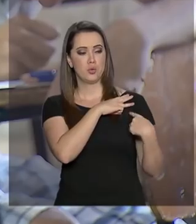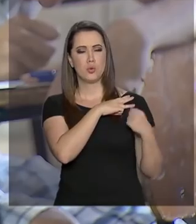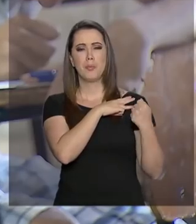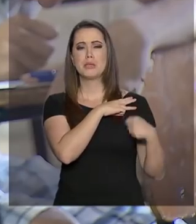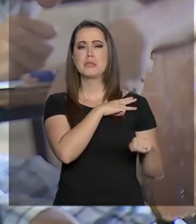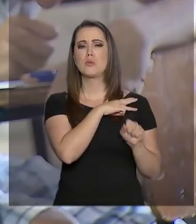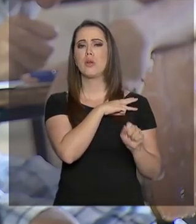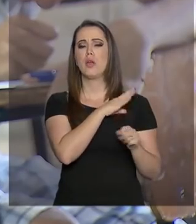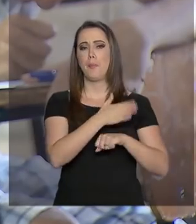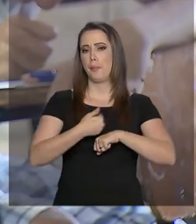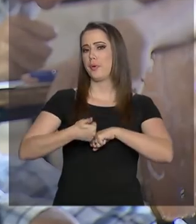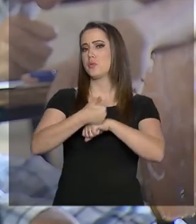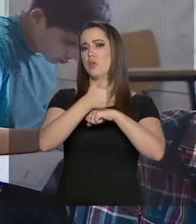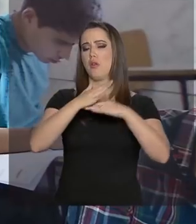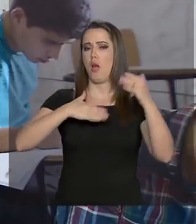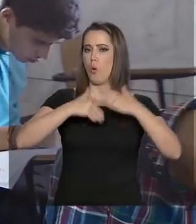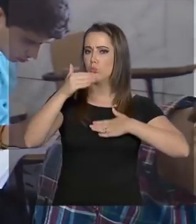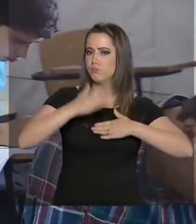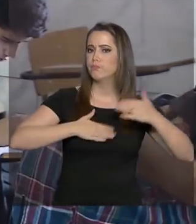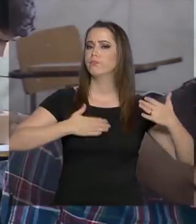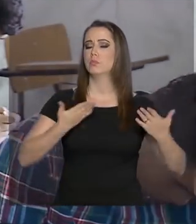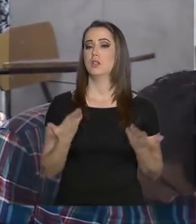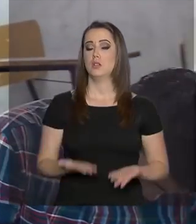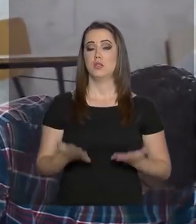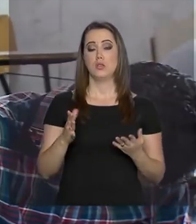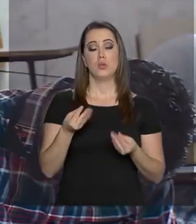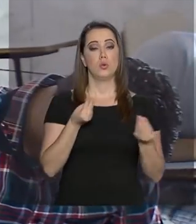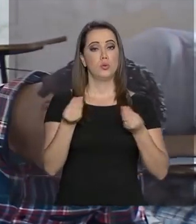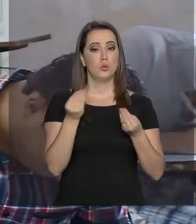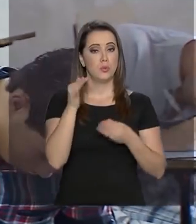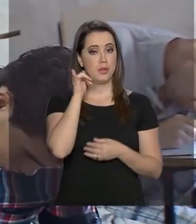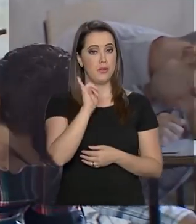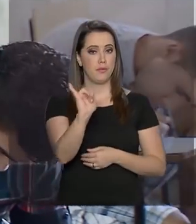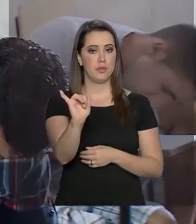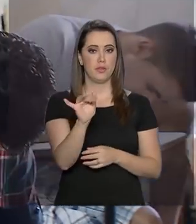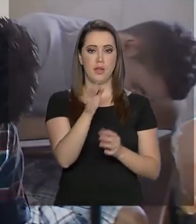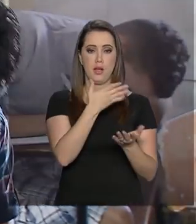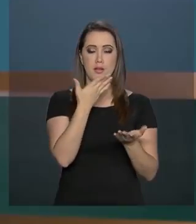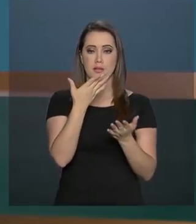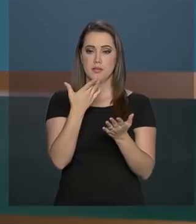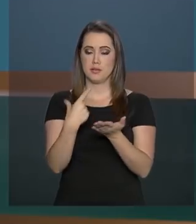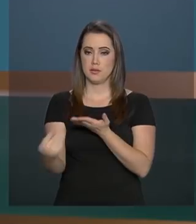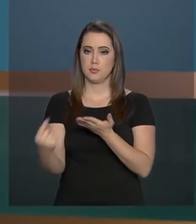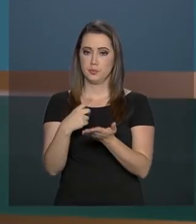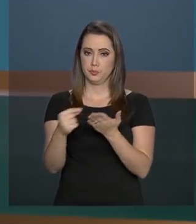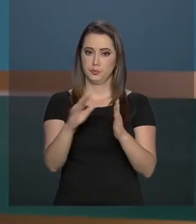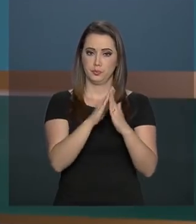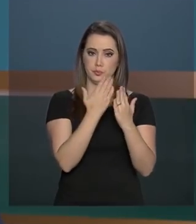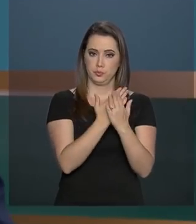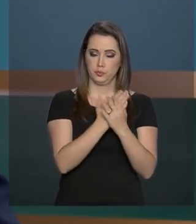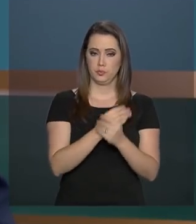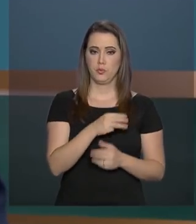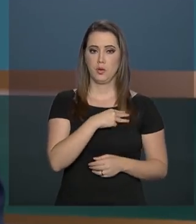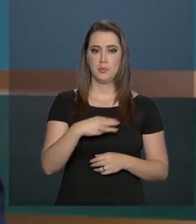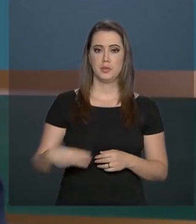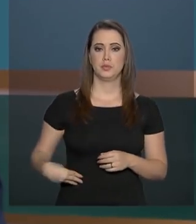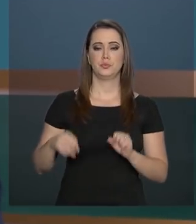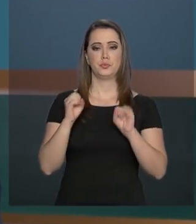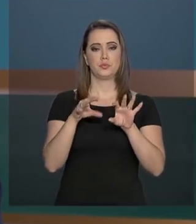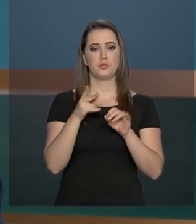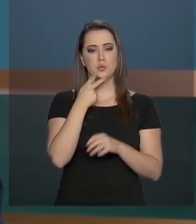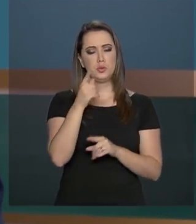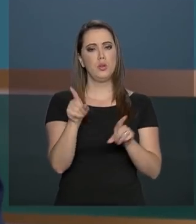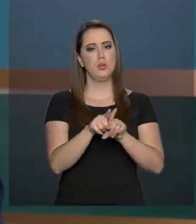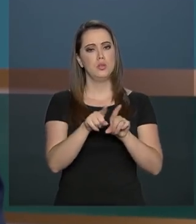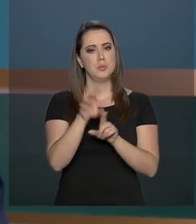profissionalização dos estudantes, uma maneira de evitar desistências. O ministro da Educação disse